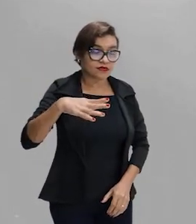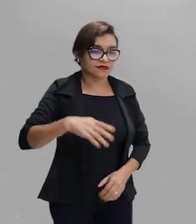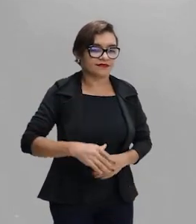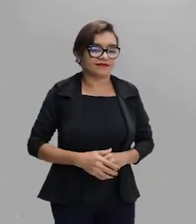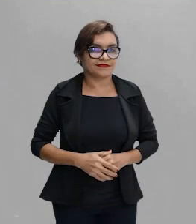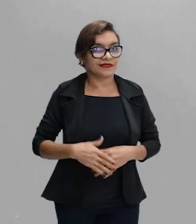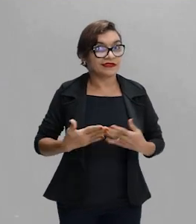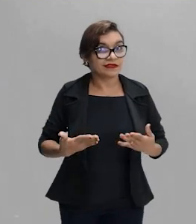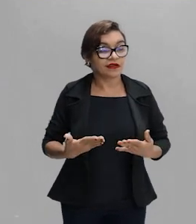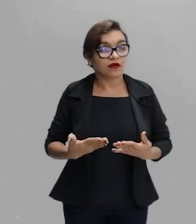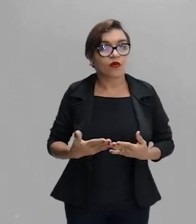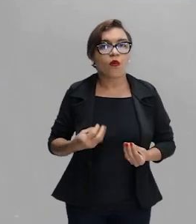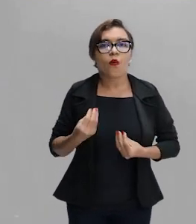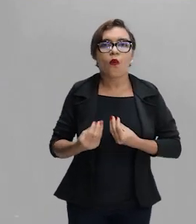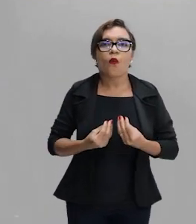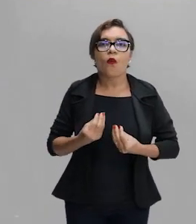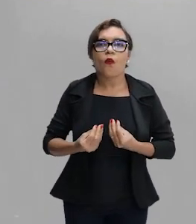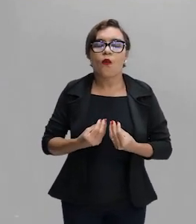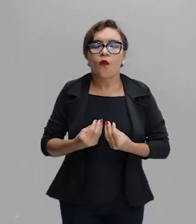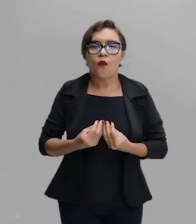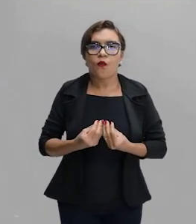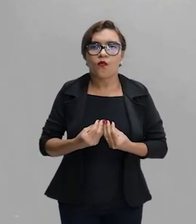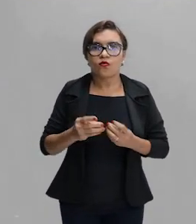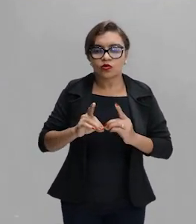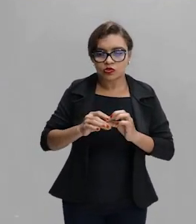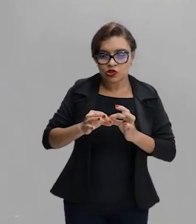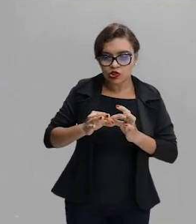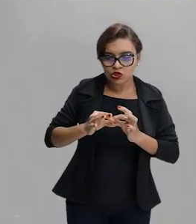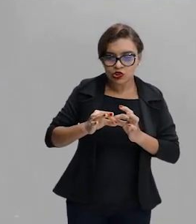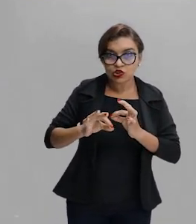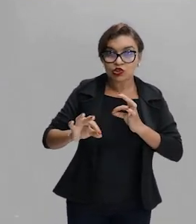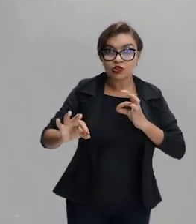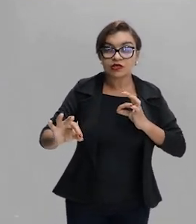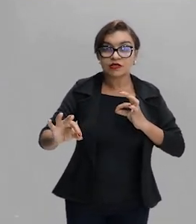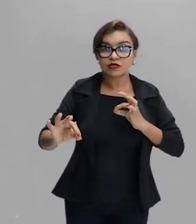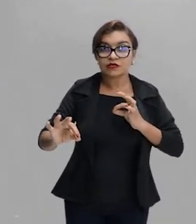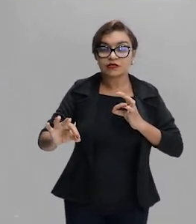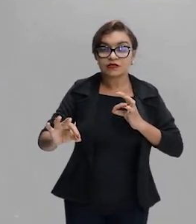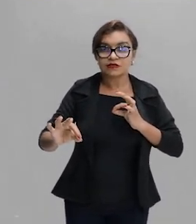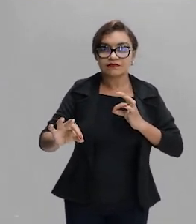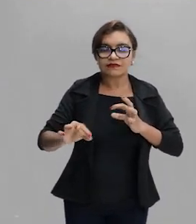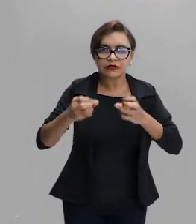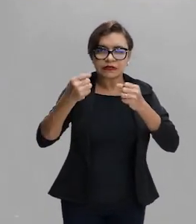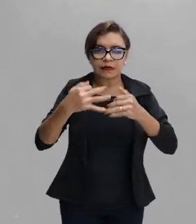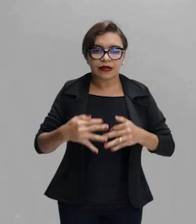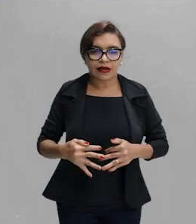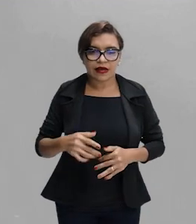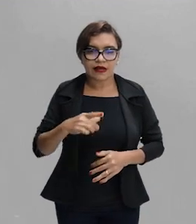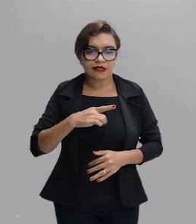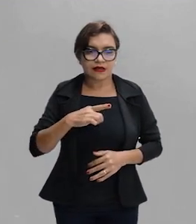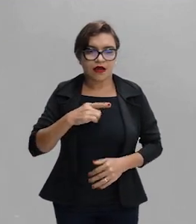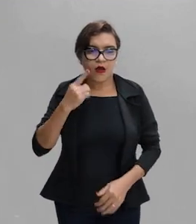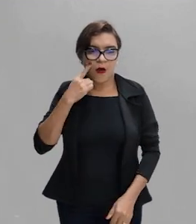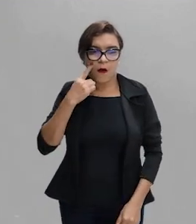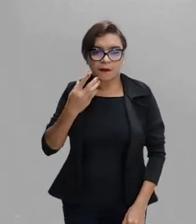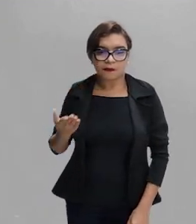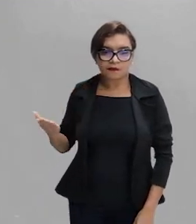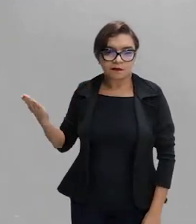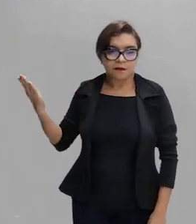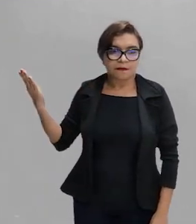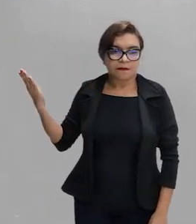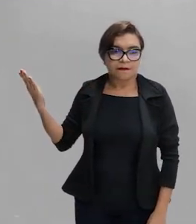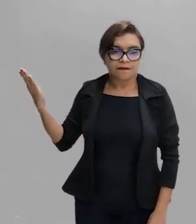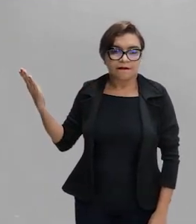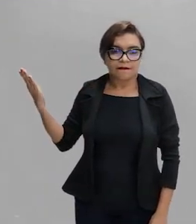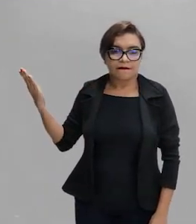definir essa questão de distâncias, que ele vai conseguir observar, a gente tem uma leizinha. Então, nós temos aqui, o índice de refração do